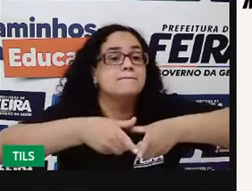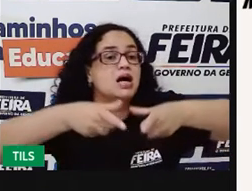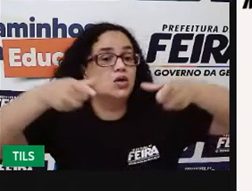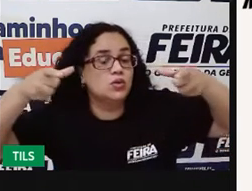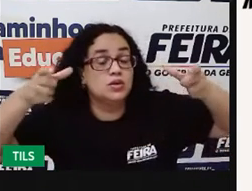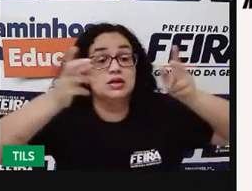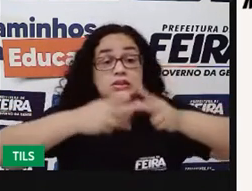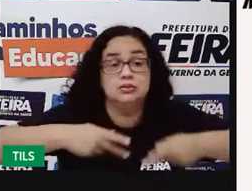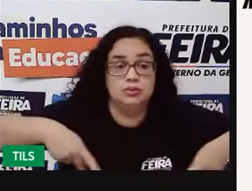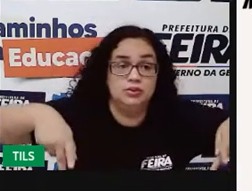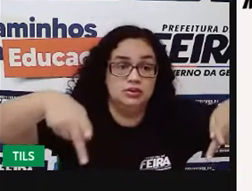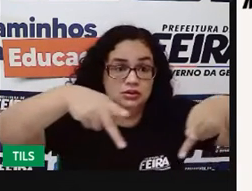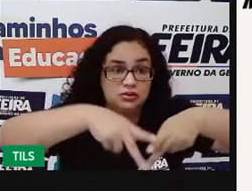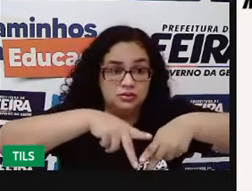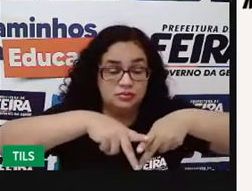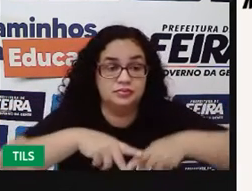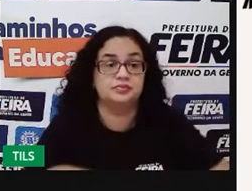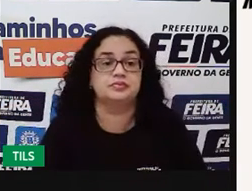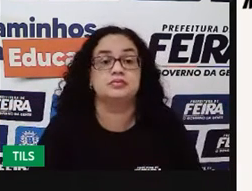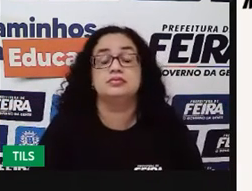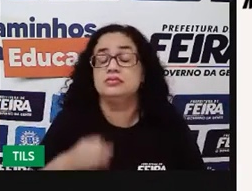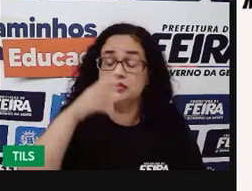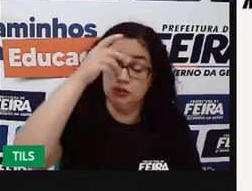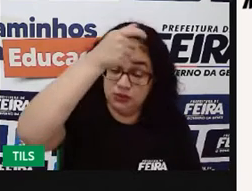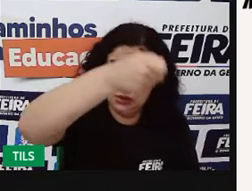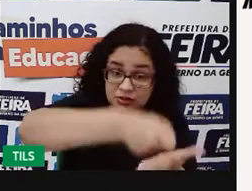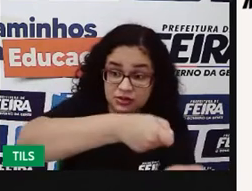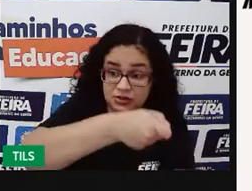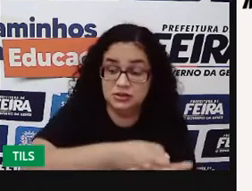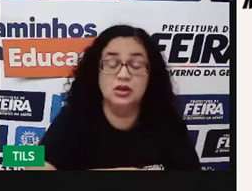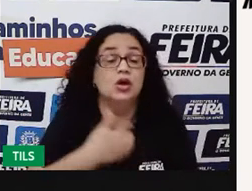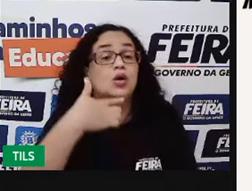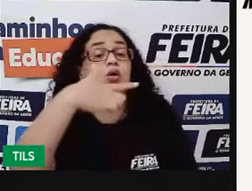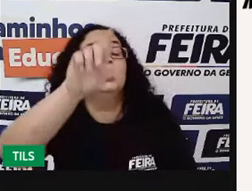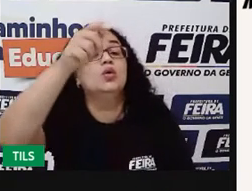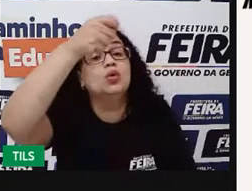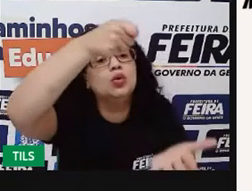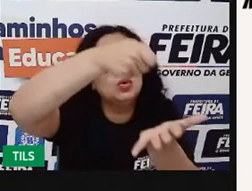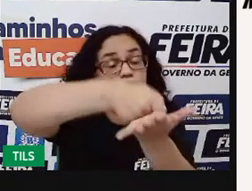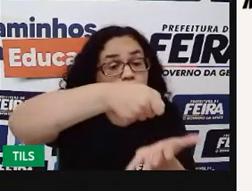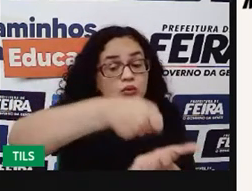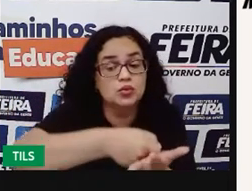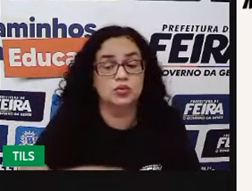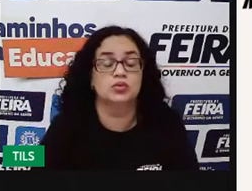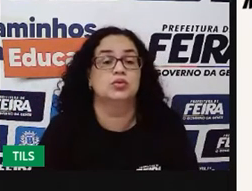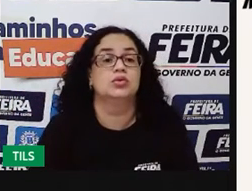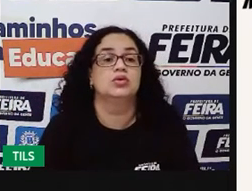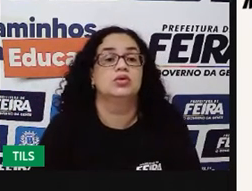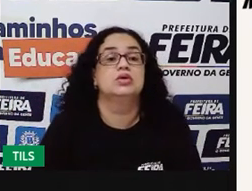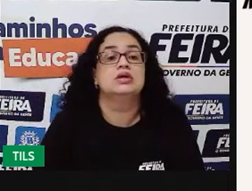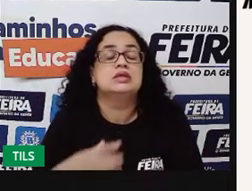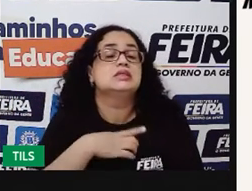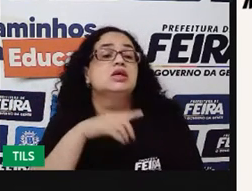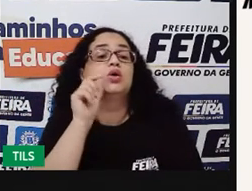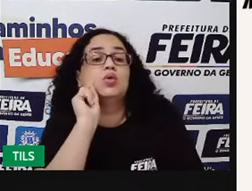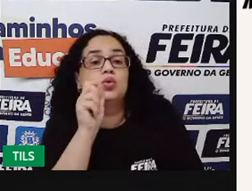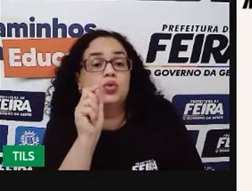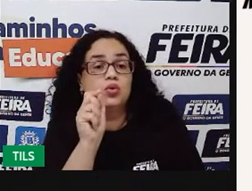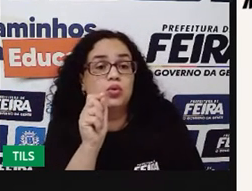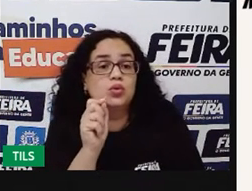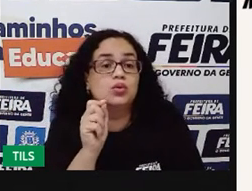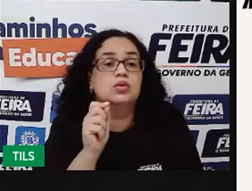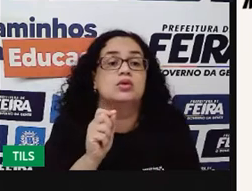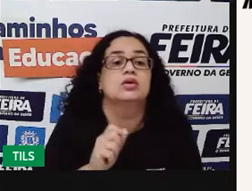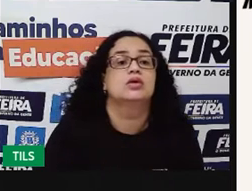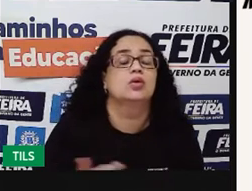população. Essa seria, então, uma decisão. Uma outra decisão que foi tomada seria o quê? Os